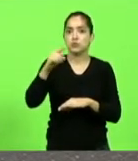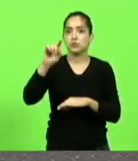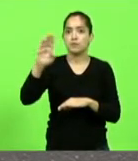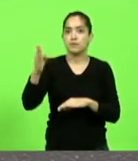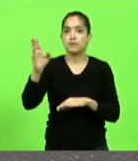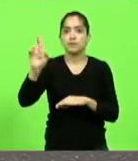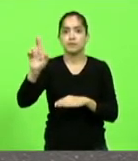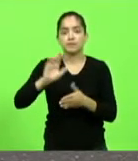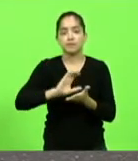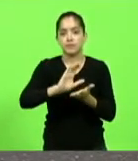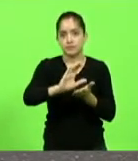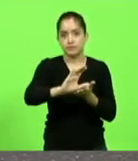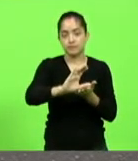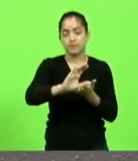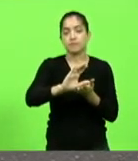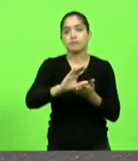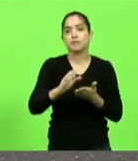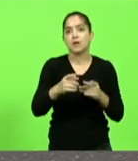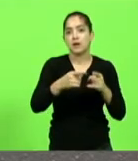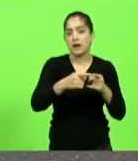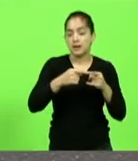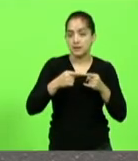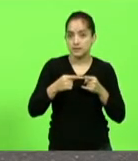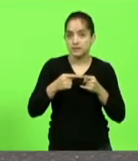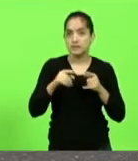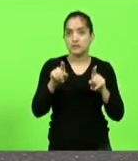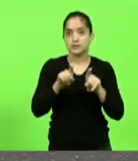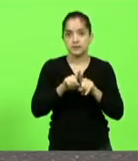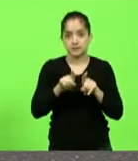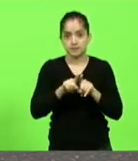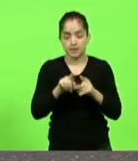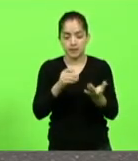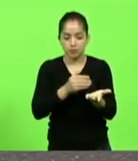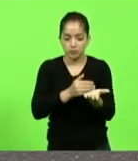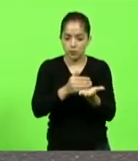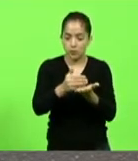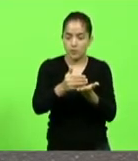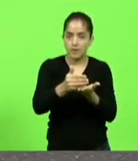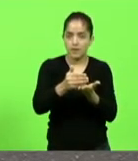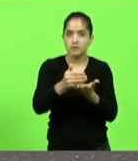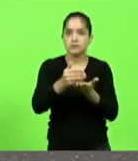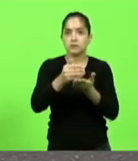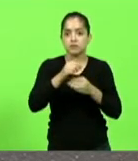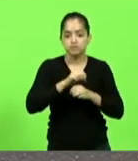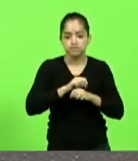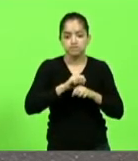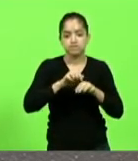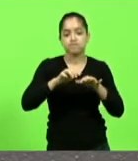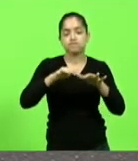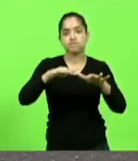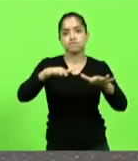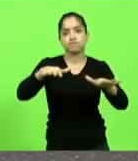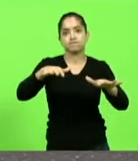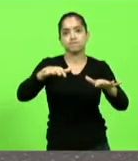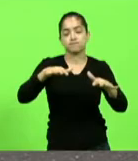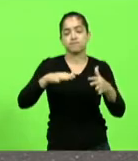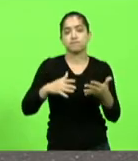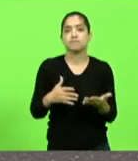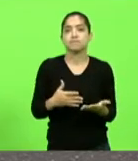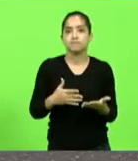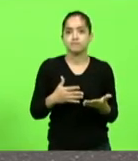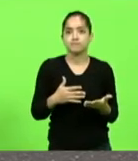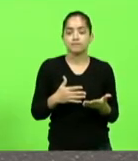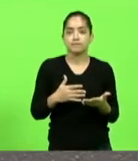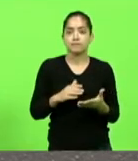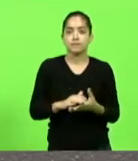a licença de instalação o início da expansão de uma